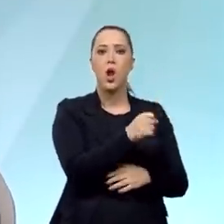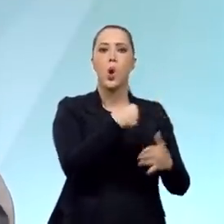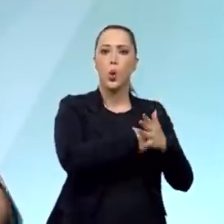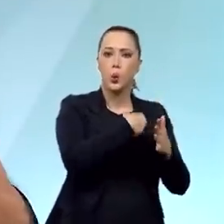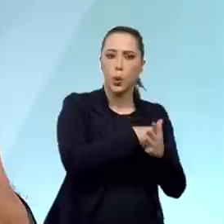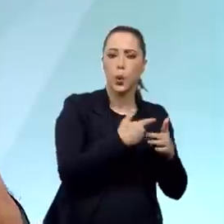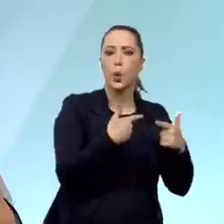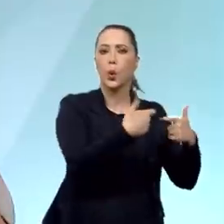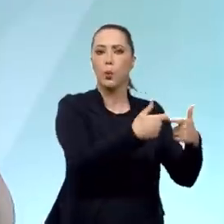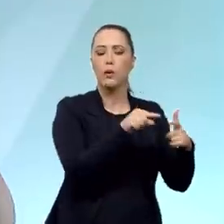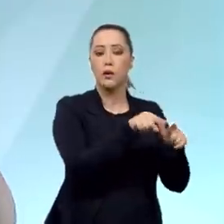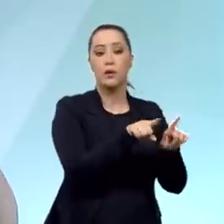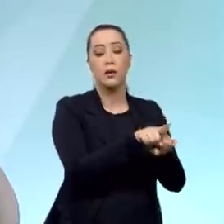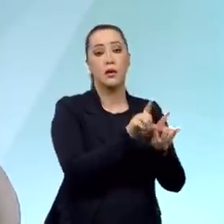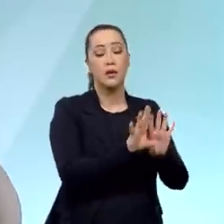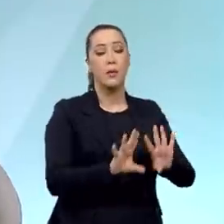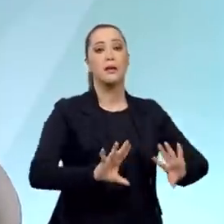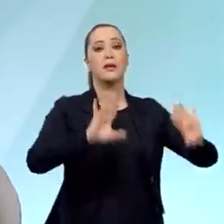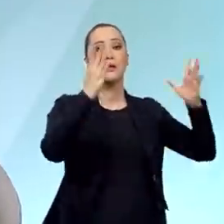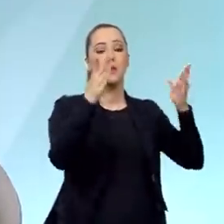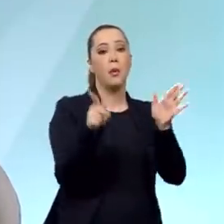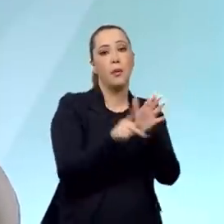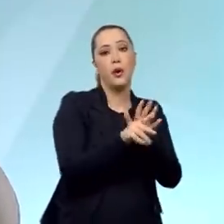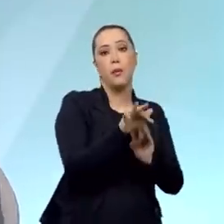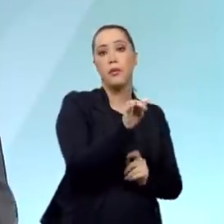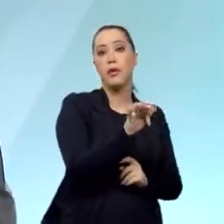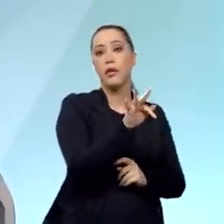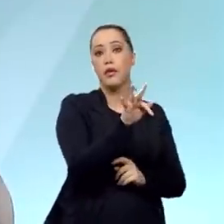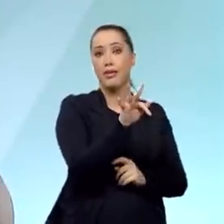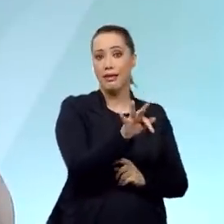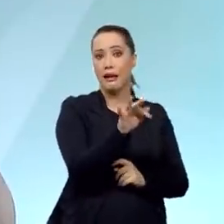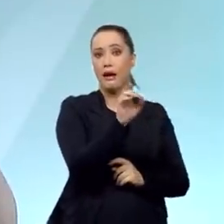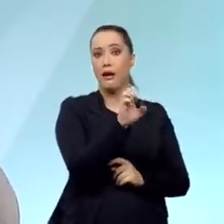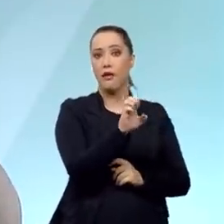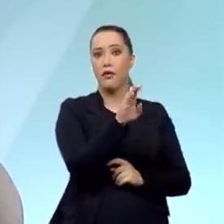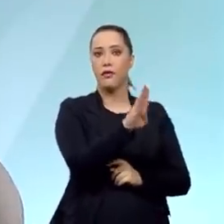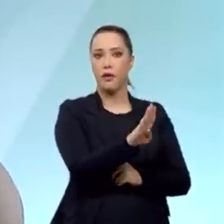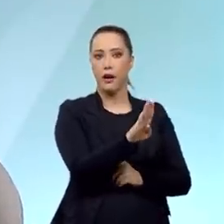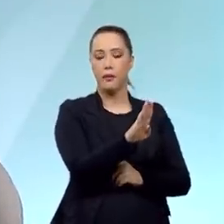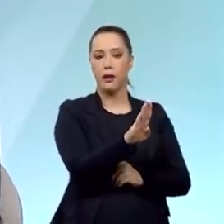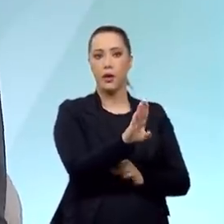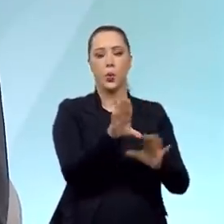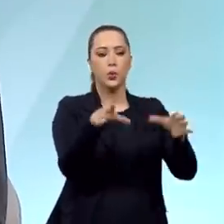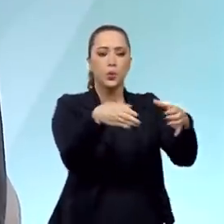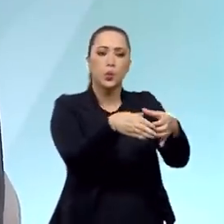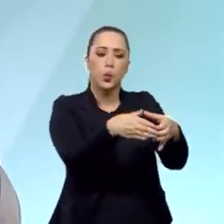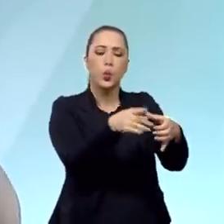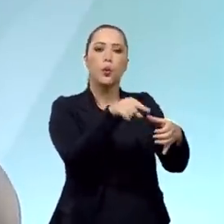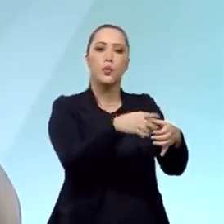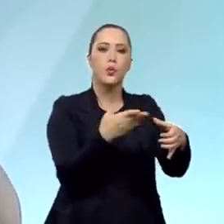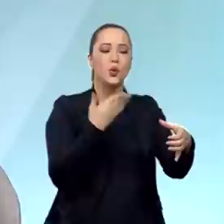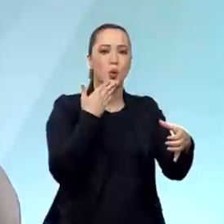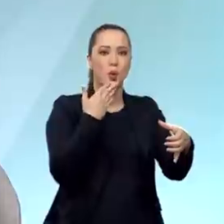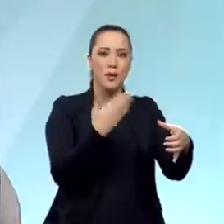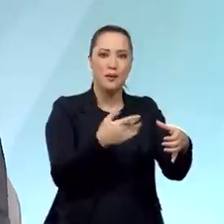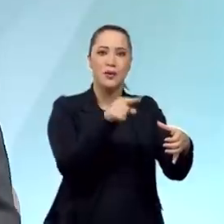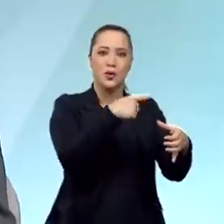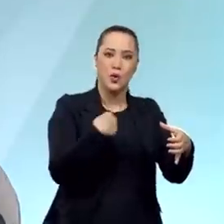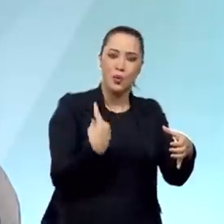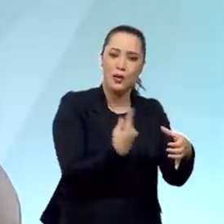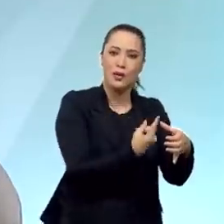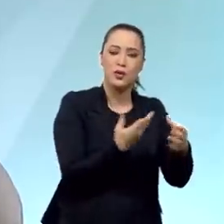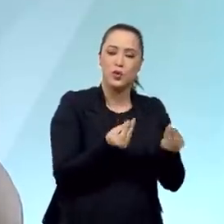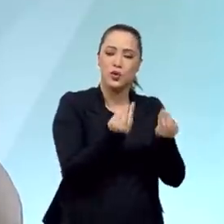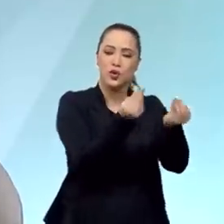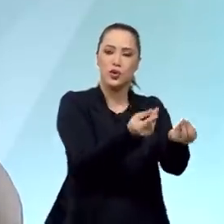cidades e de cerimônias da FEB. Então, as próprias comunes convidavam e se ofereciam para